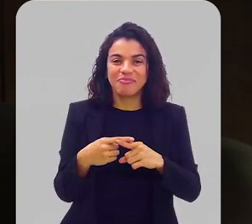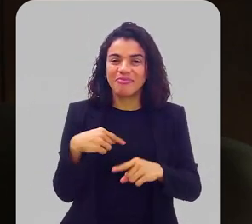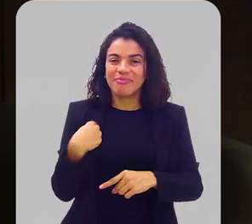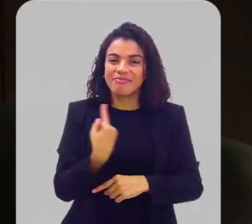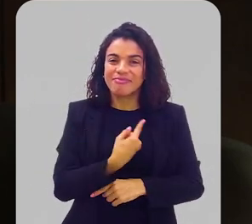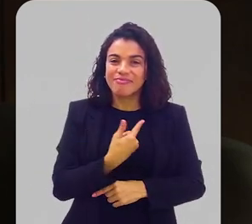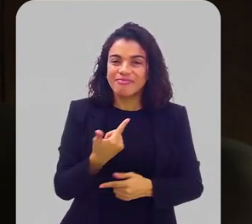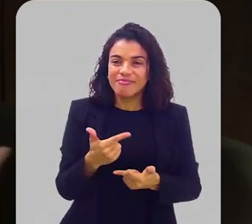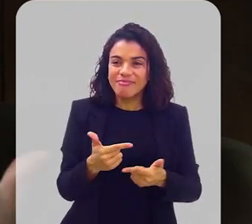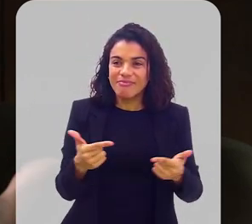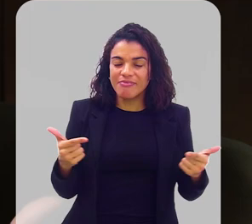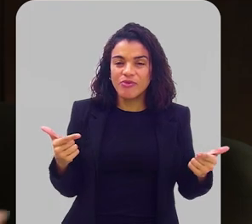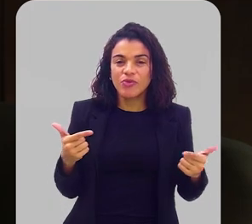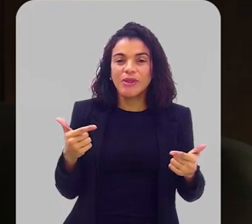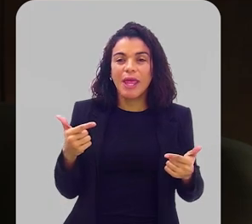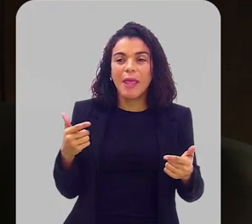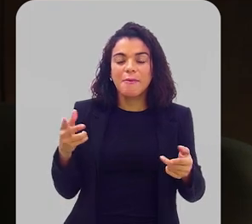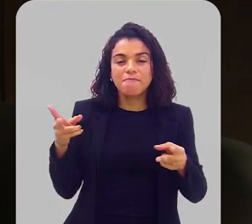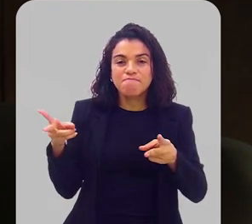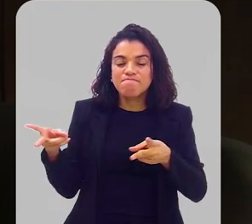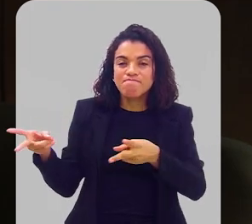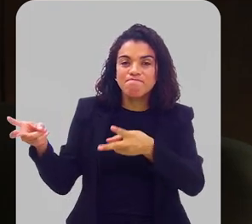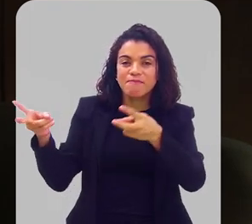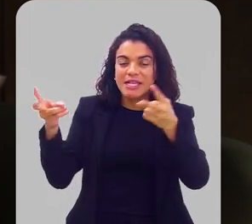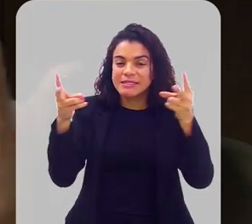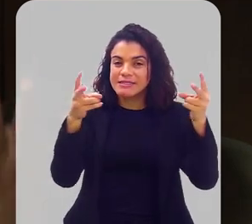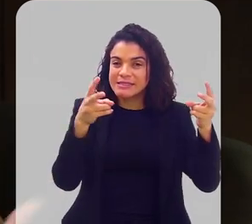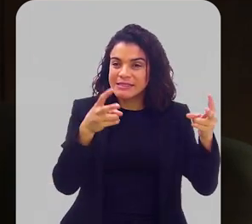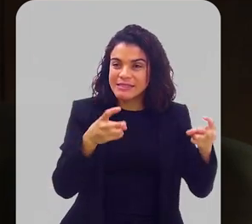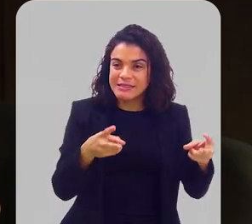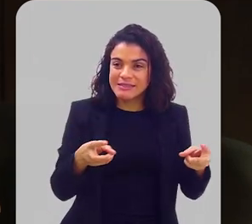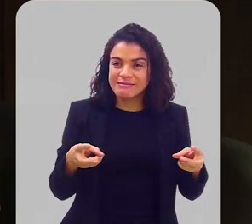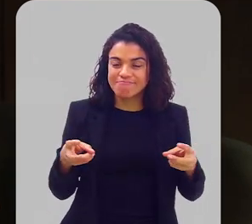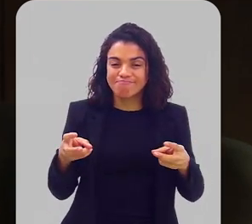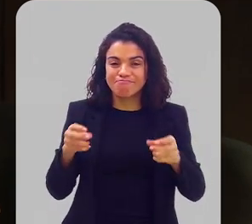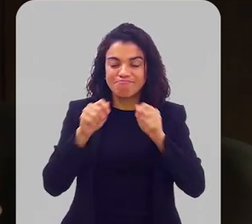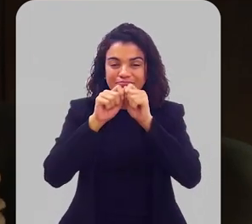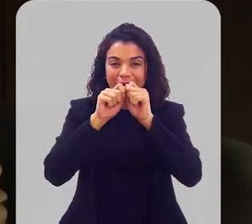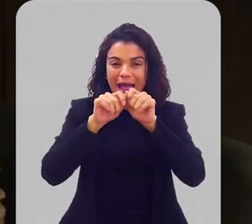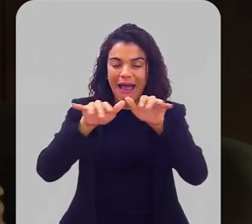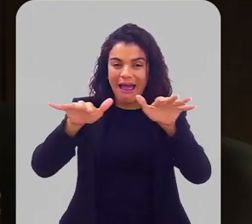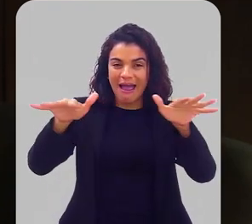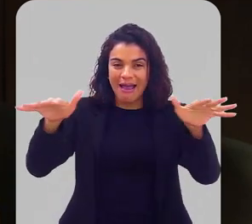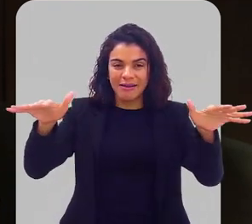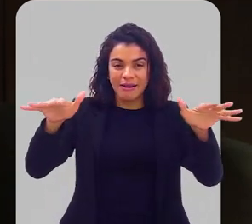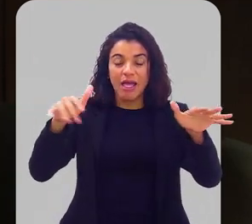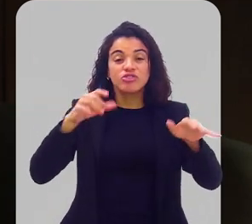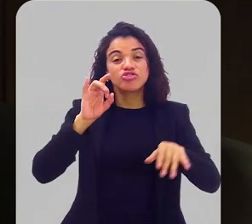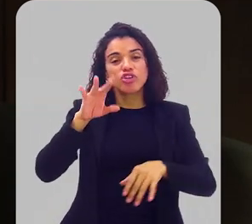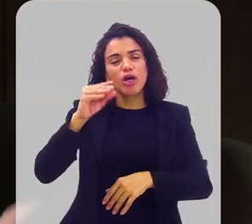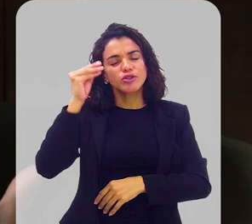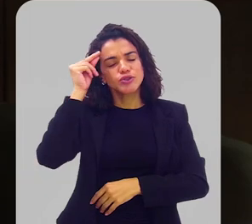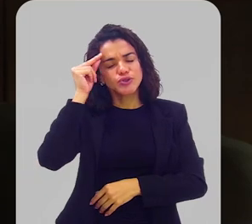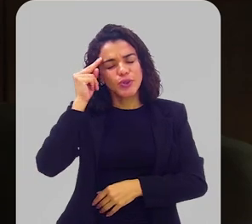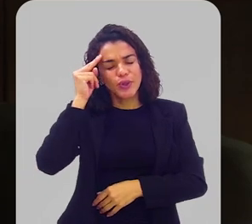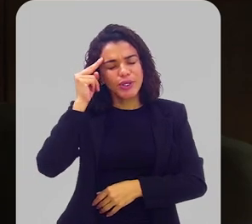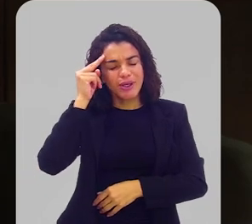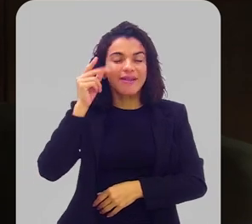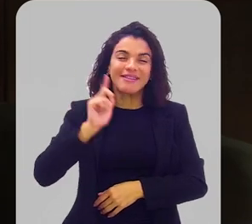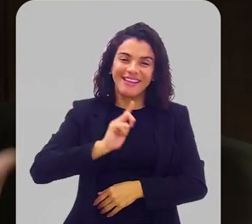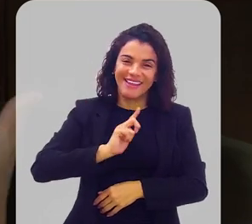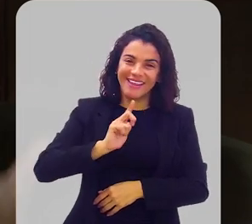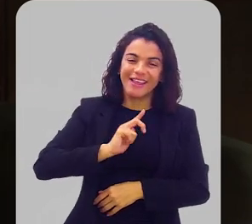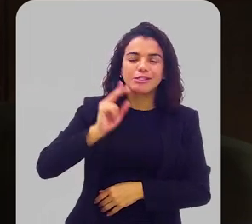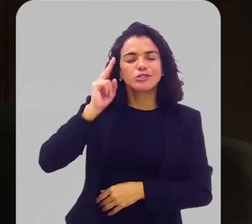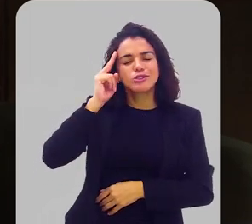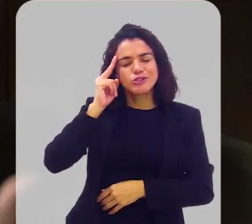tem dimensão do tamanho, da proporção que isso vai dar. A gente sonha, sonho a gente tem.